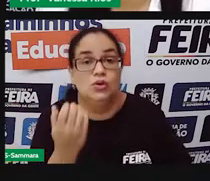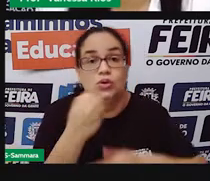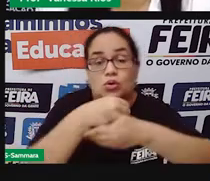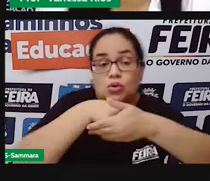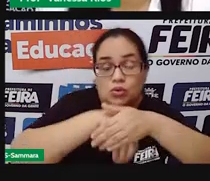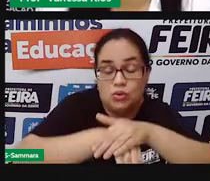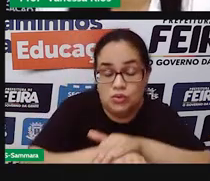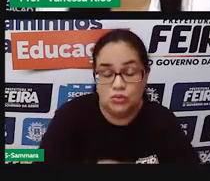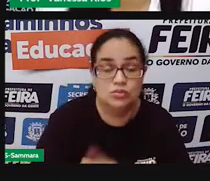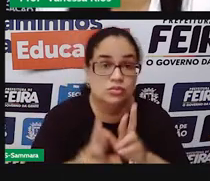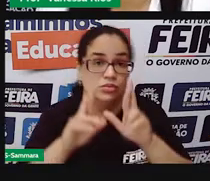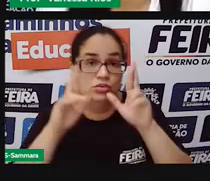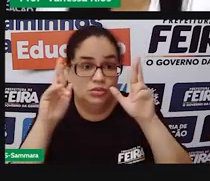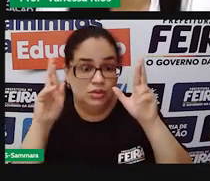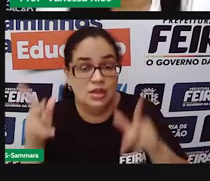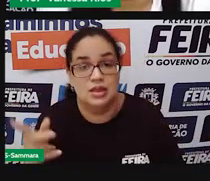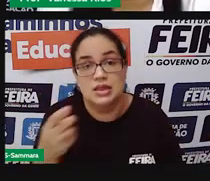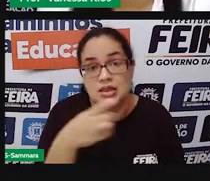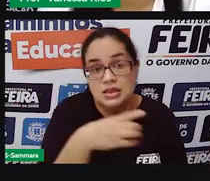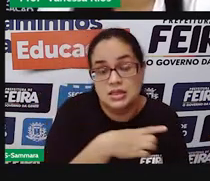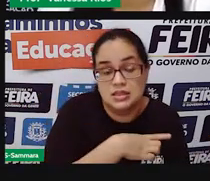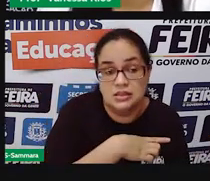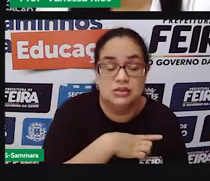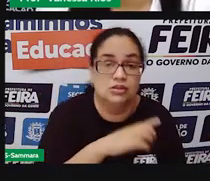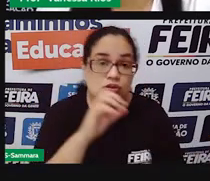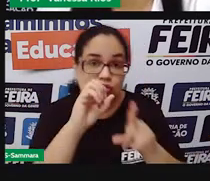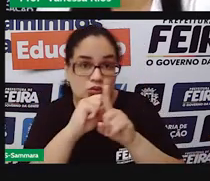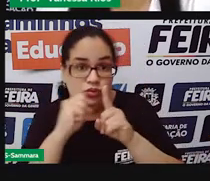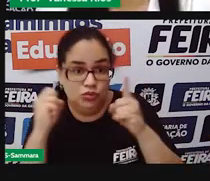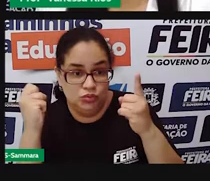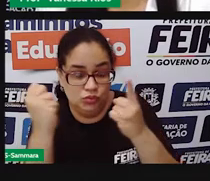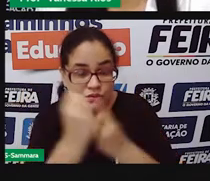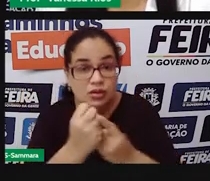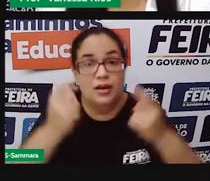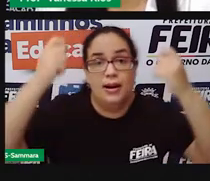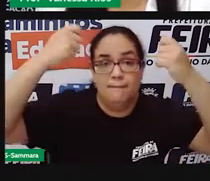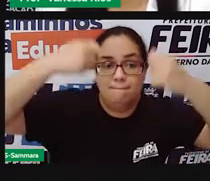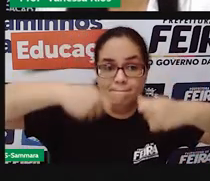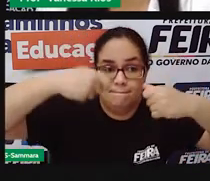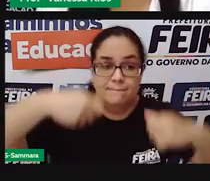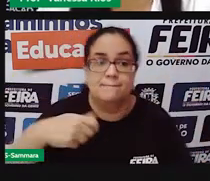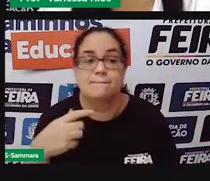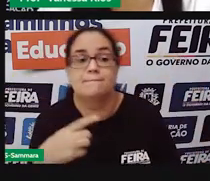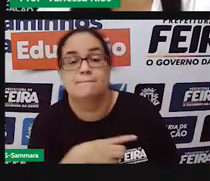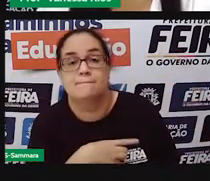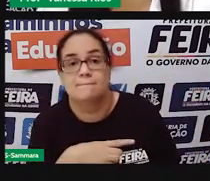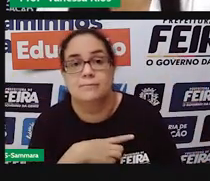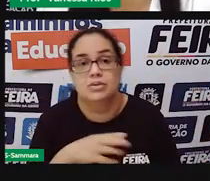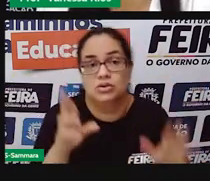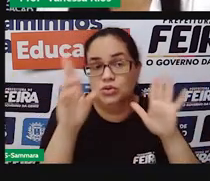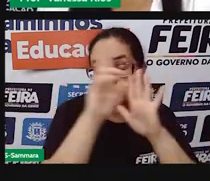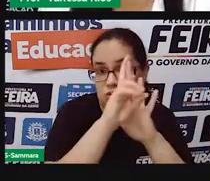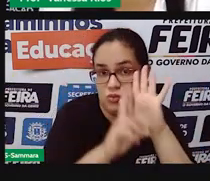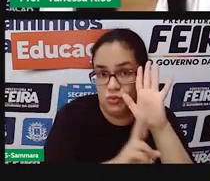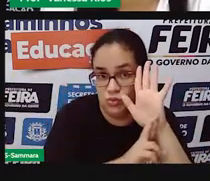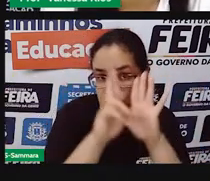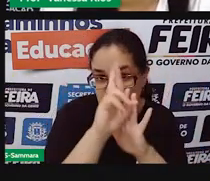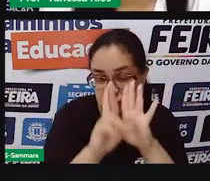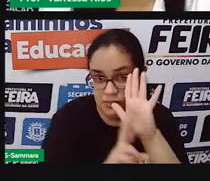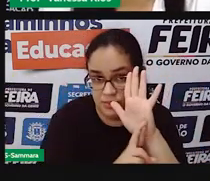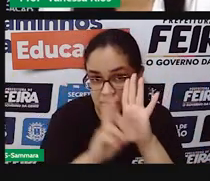com hábitos diferentes, formando a sociedade. É necessário que existam aí regras, que se estabeleçam